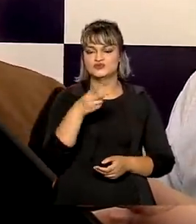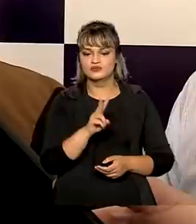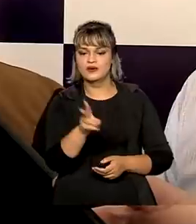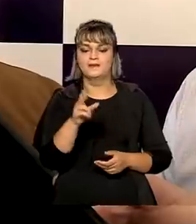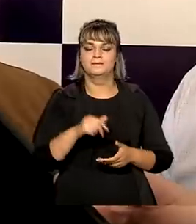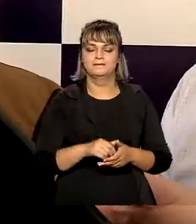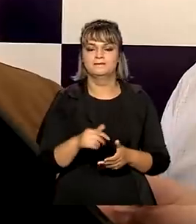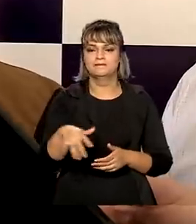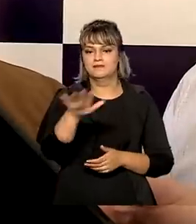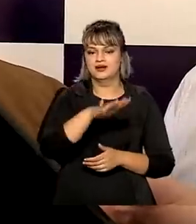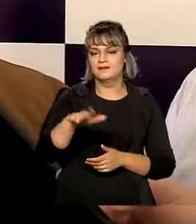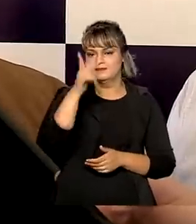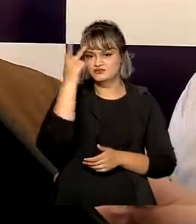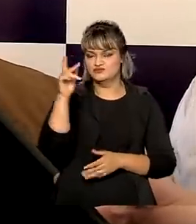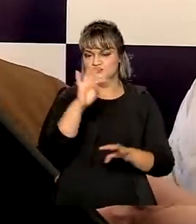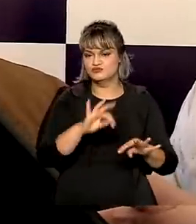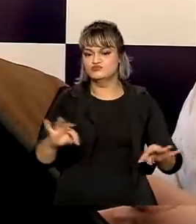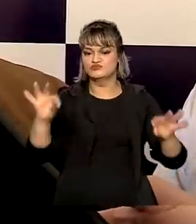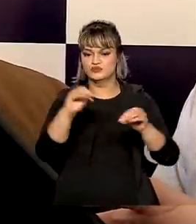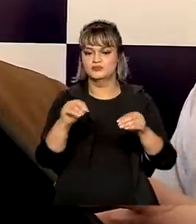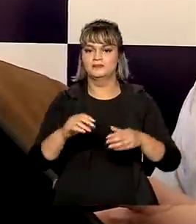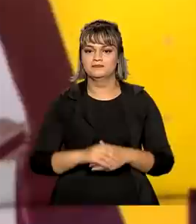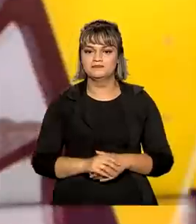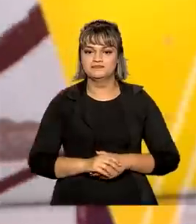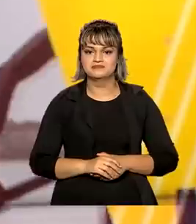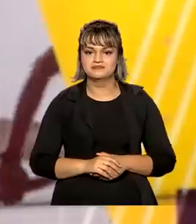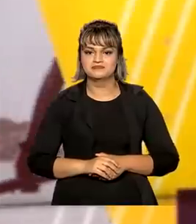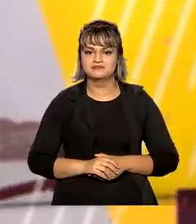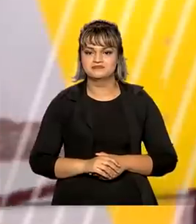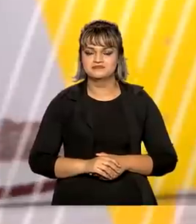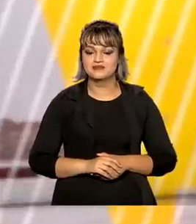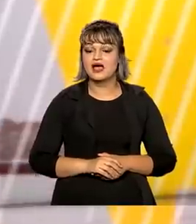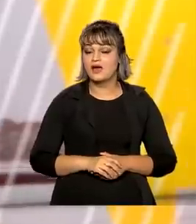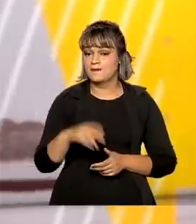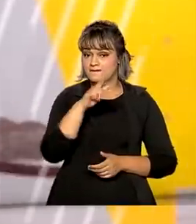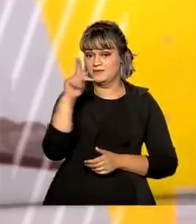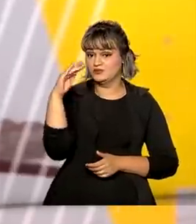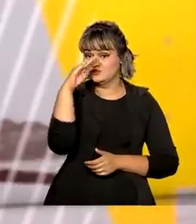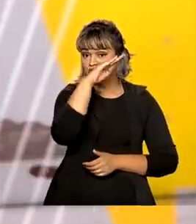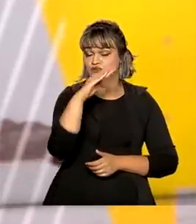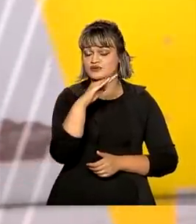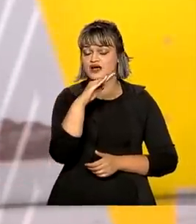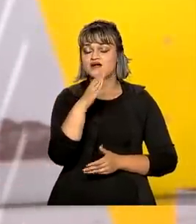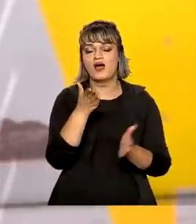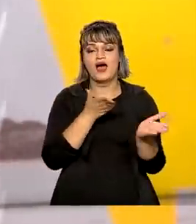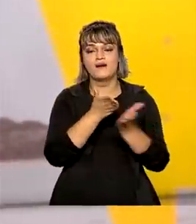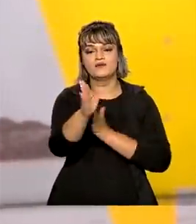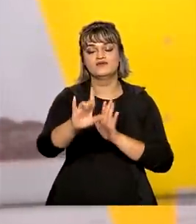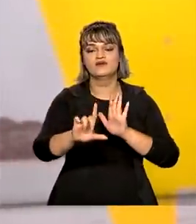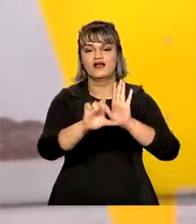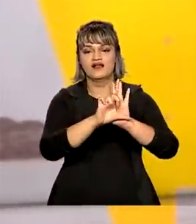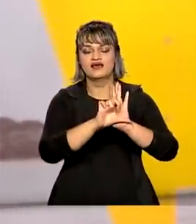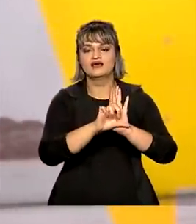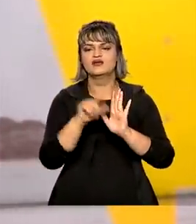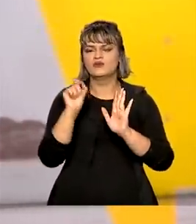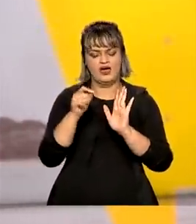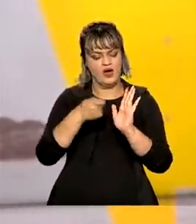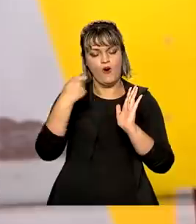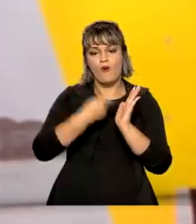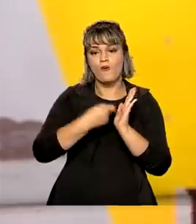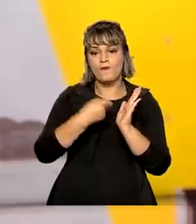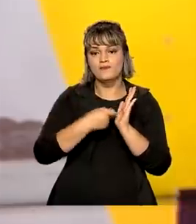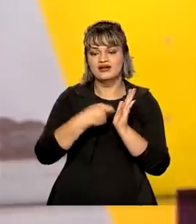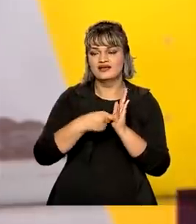de energia para todos os consumidores brasileiros. E o presidente Jair Bolsonaro sancionou a lei que obriga as